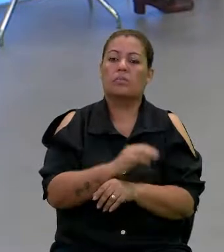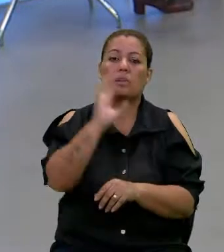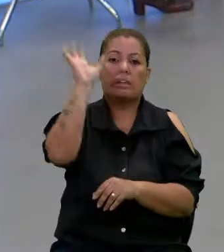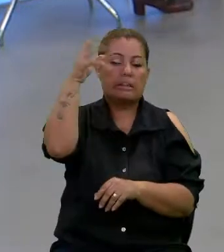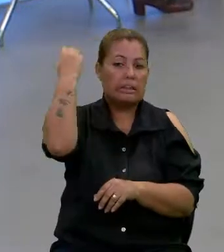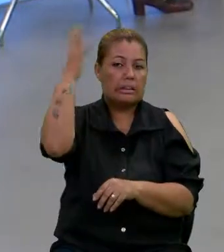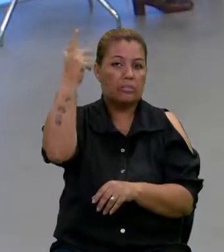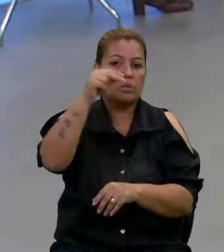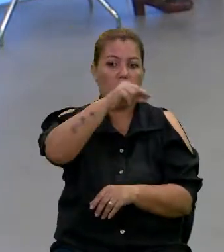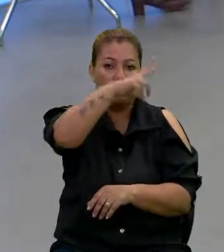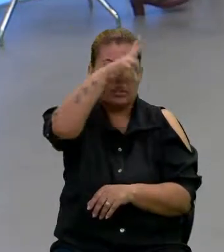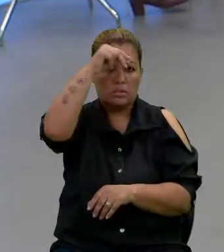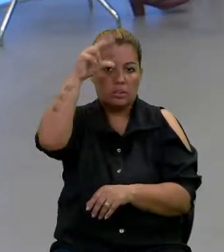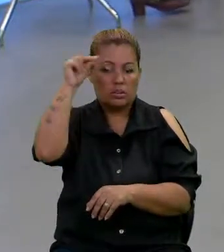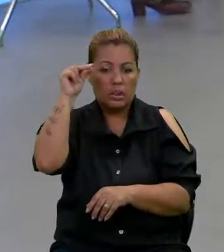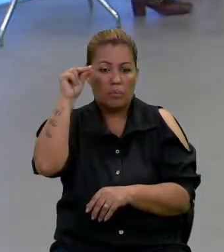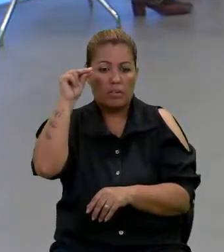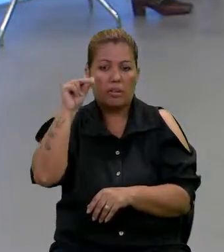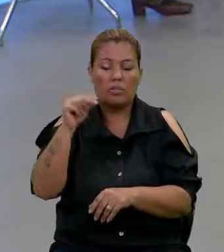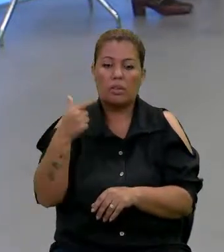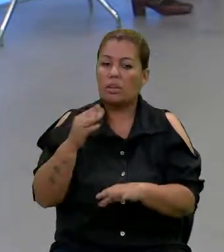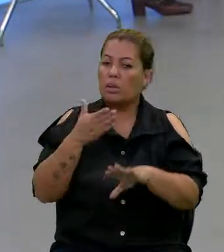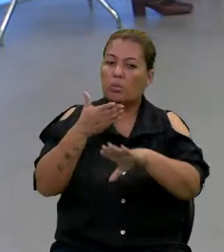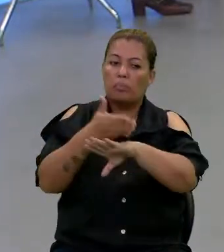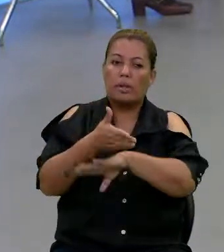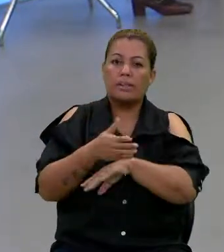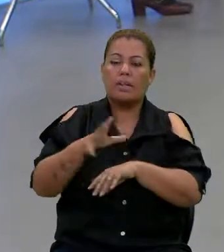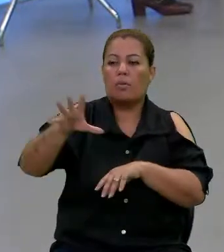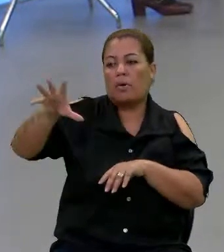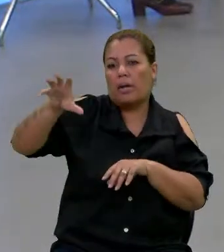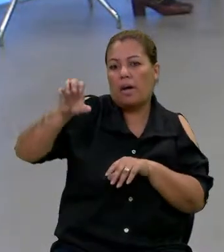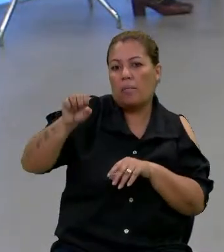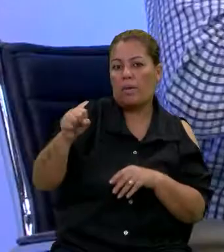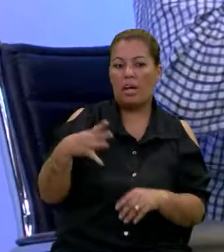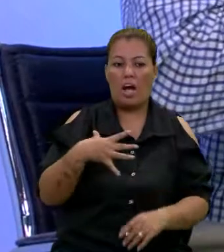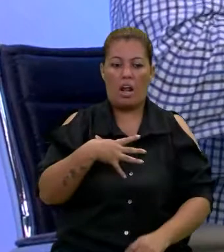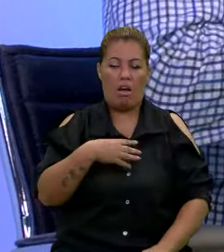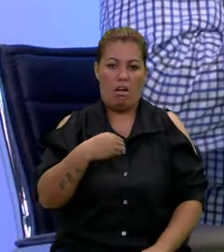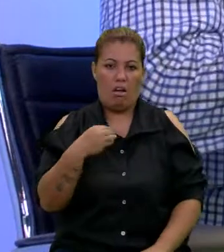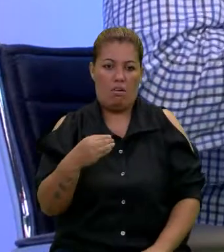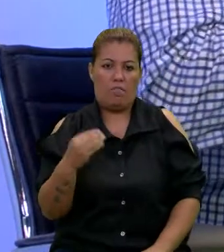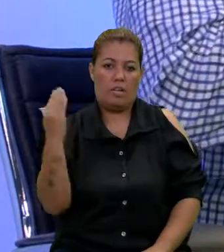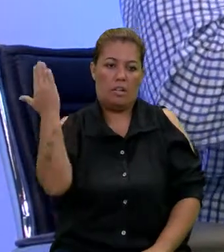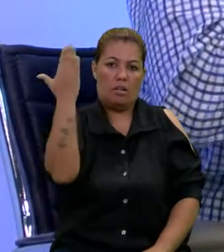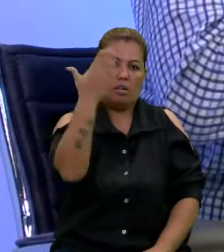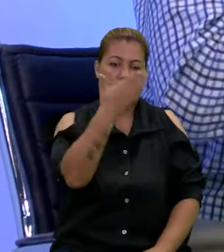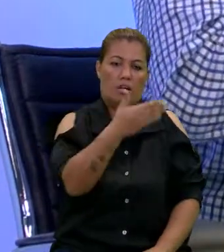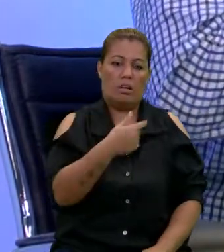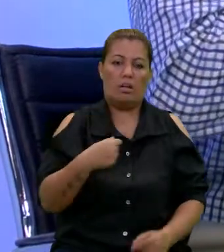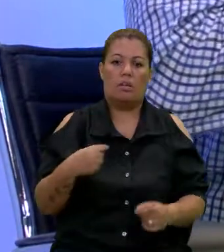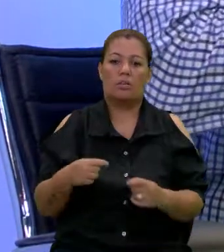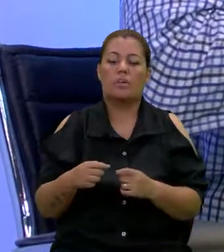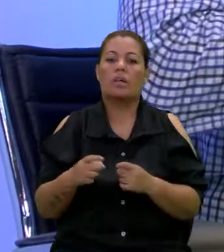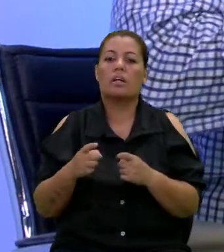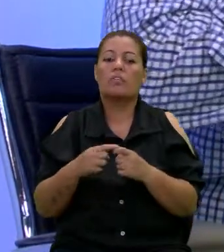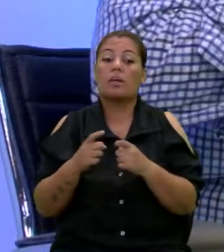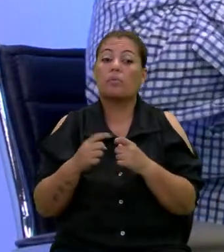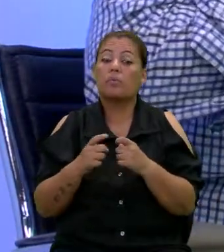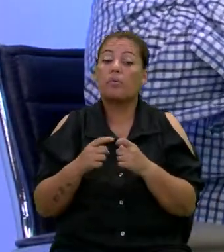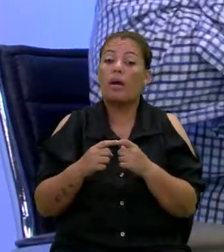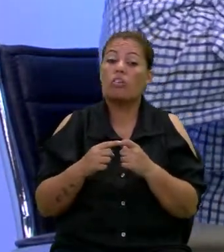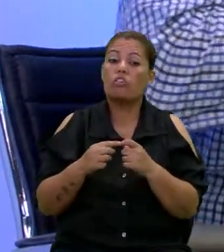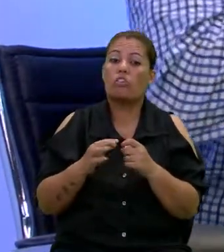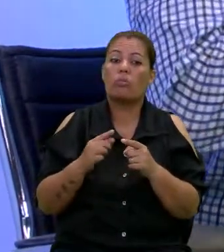prefeitura não passava para pegar a menina para levar para a reabilitação, porque as pessoas